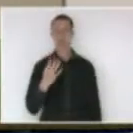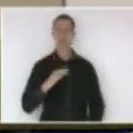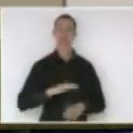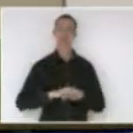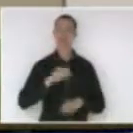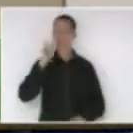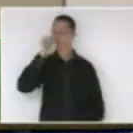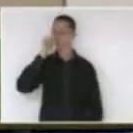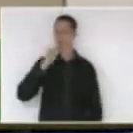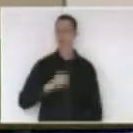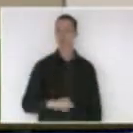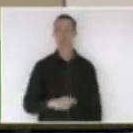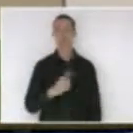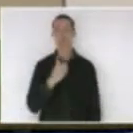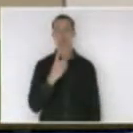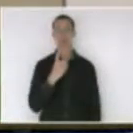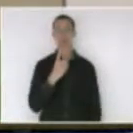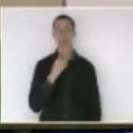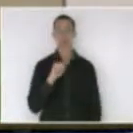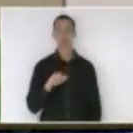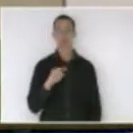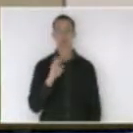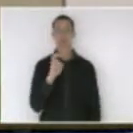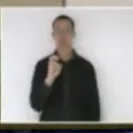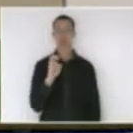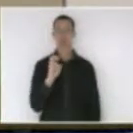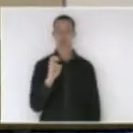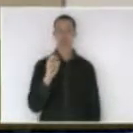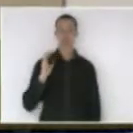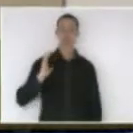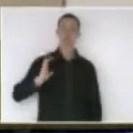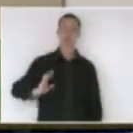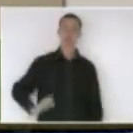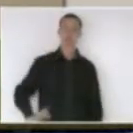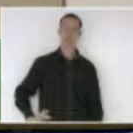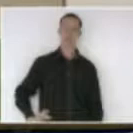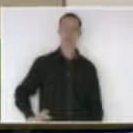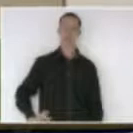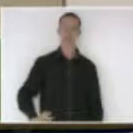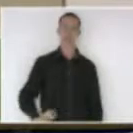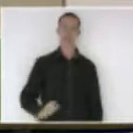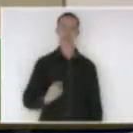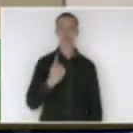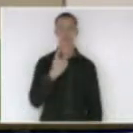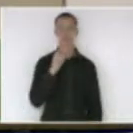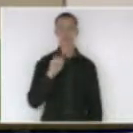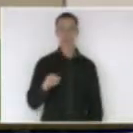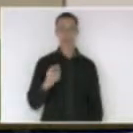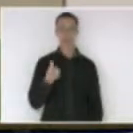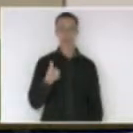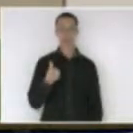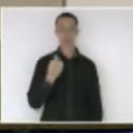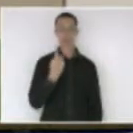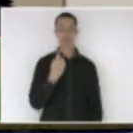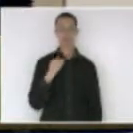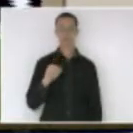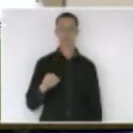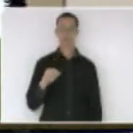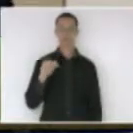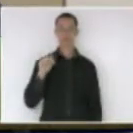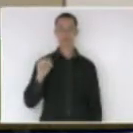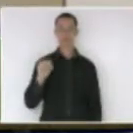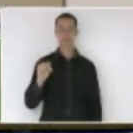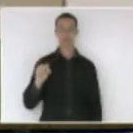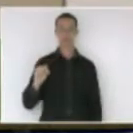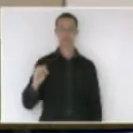João Amin requerimento mil e cinco deputado Cleiton Salvar requerimento mil e seis e mil e sete da